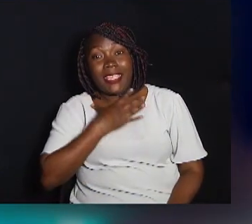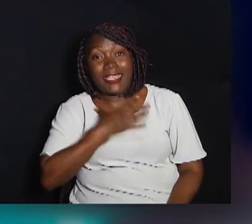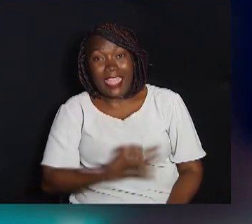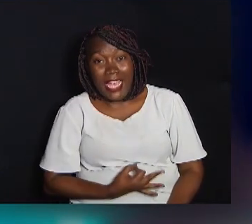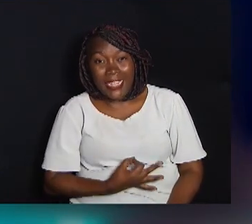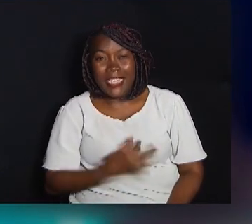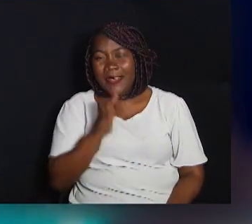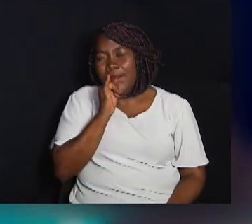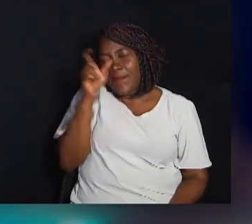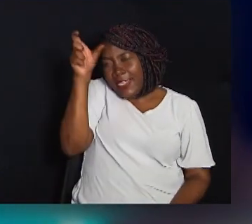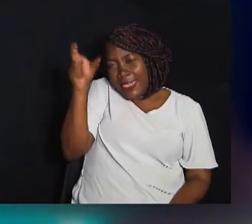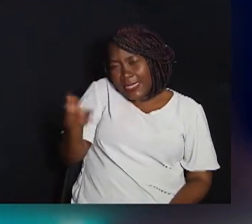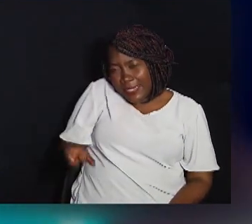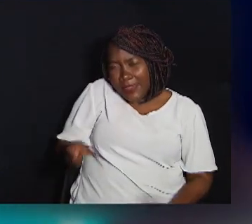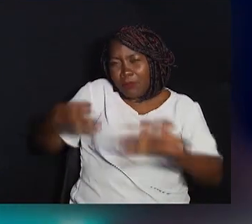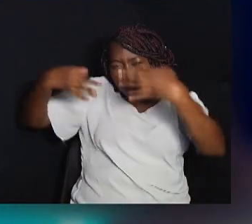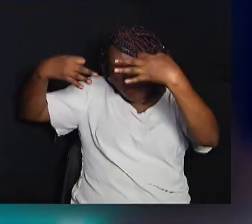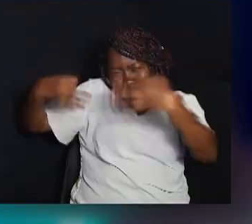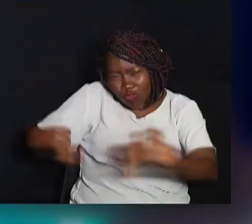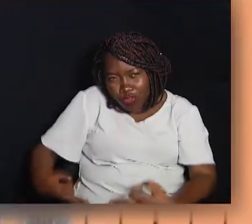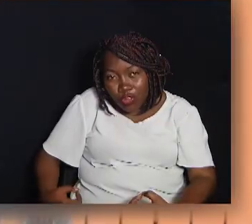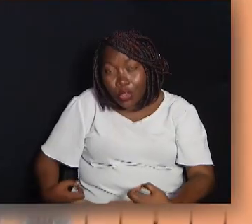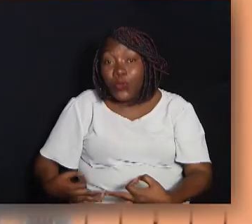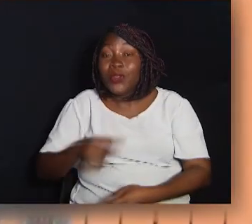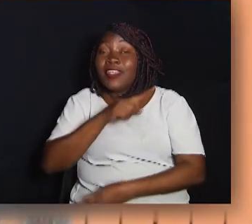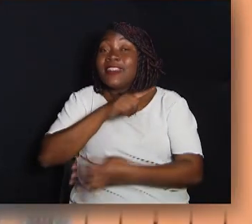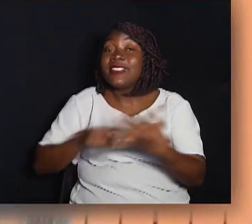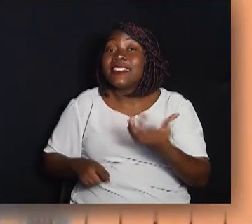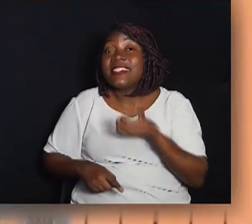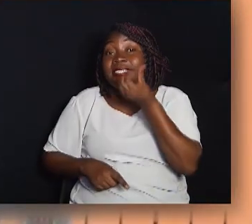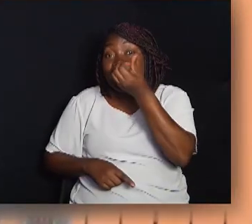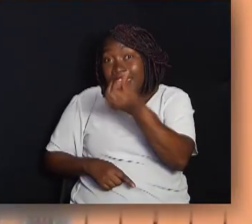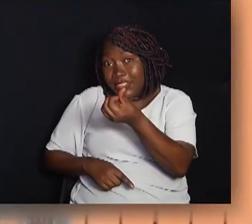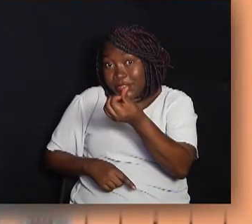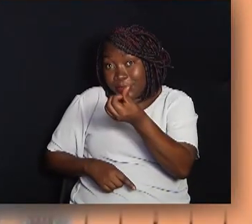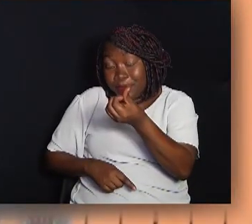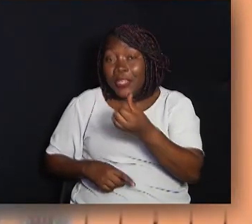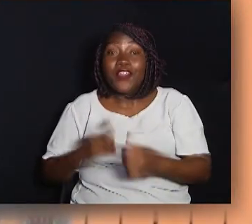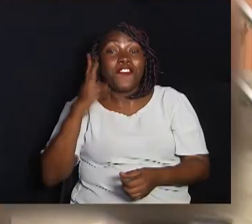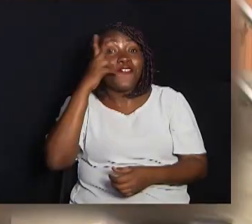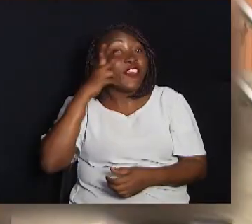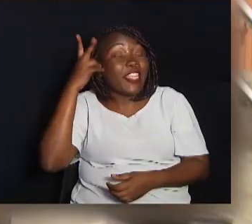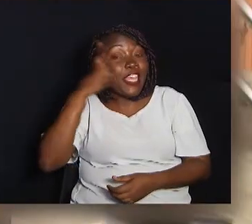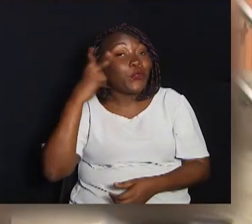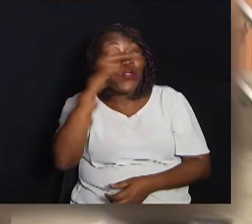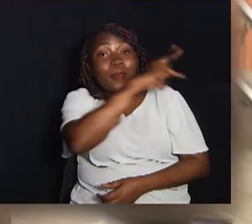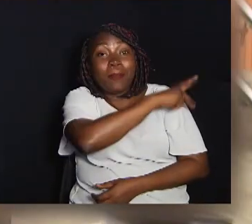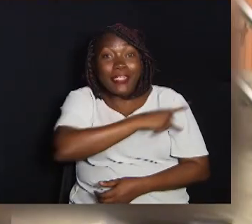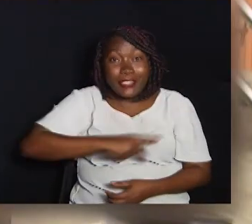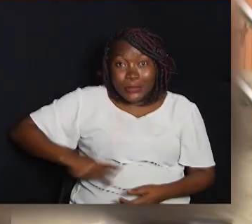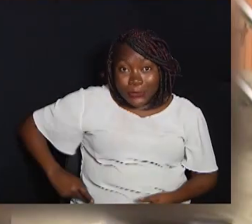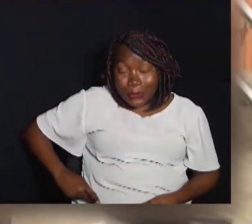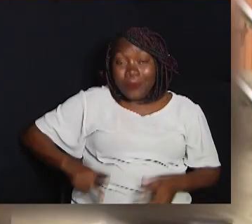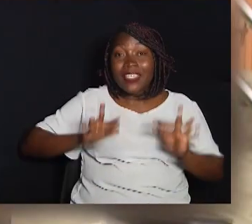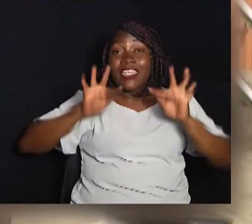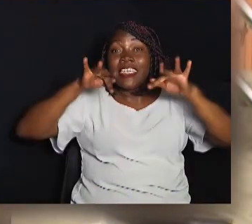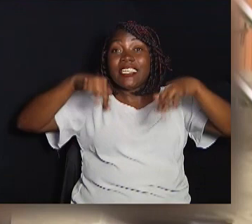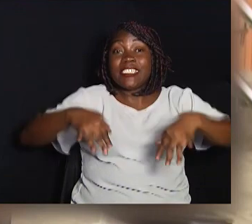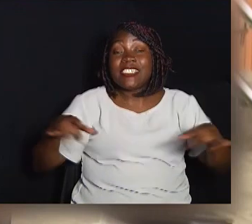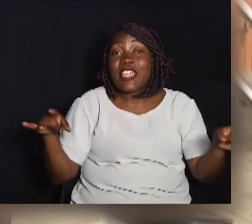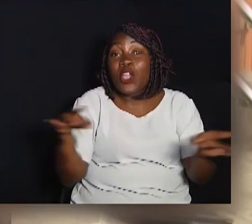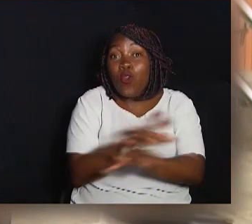Nelson Santini Júnior Seis indicados O vereador que presidiu os trabalhos Encerrou a reunião